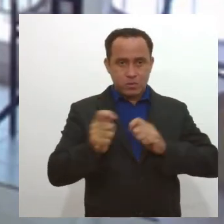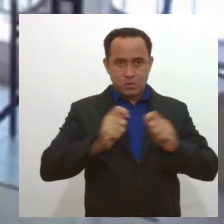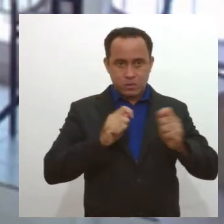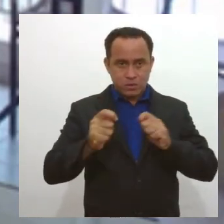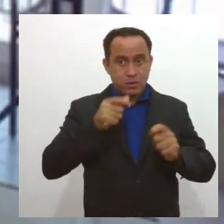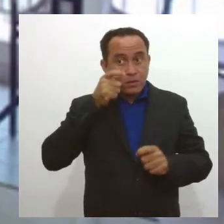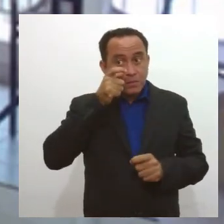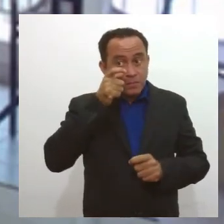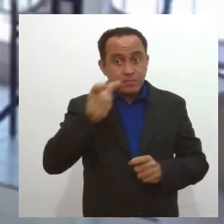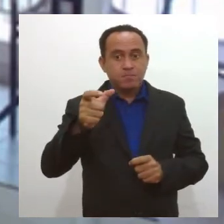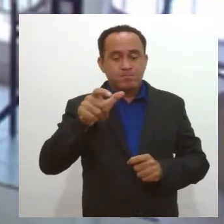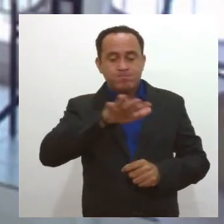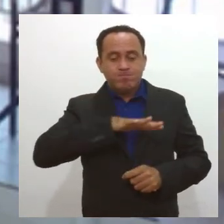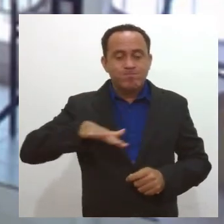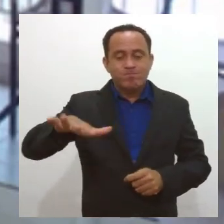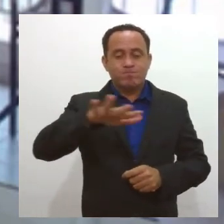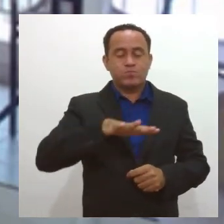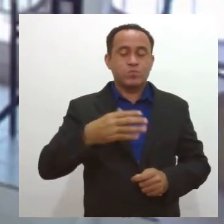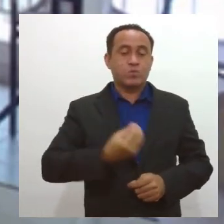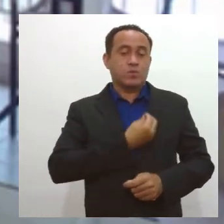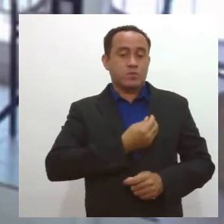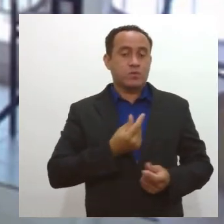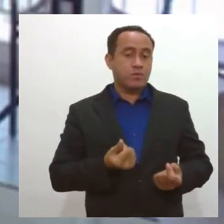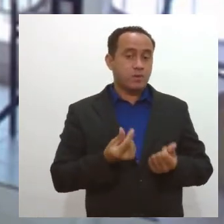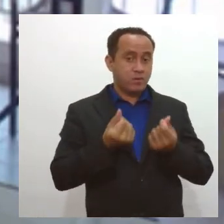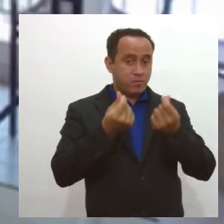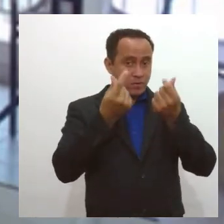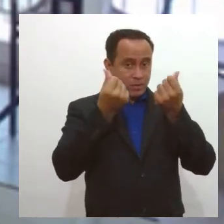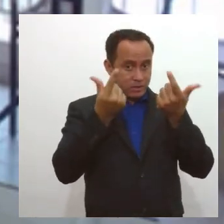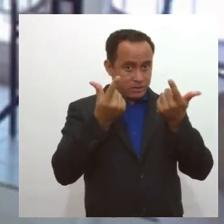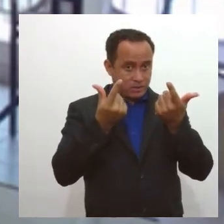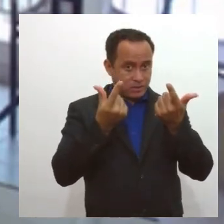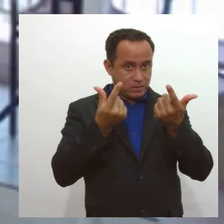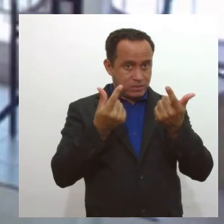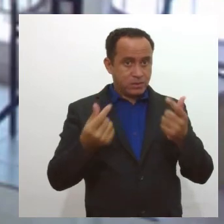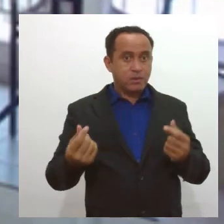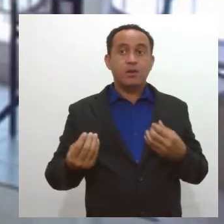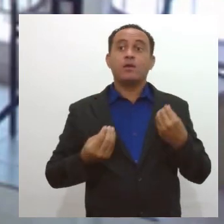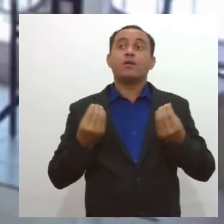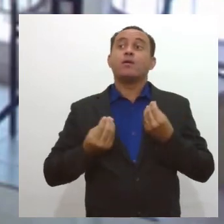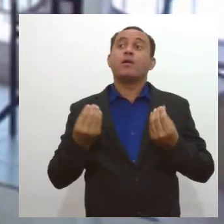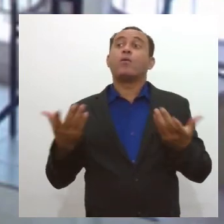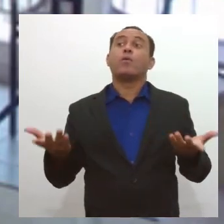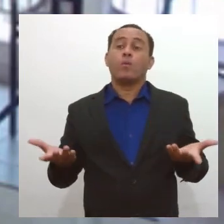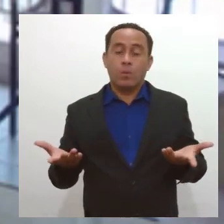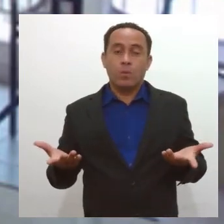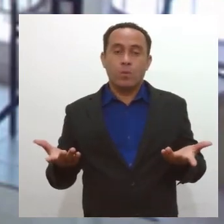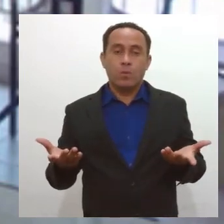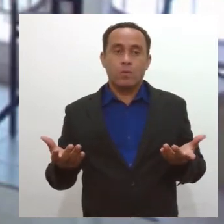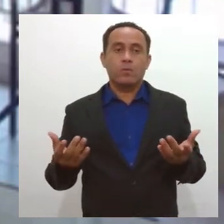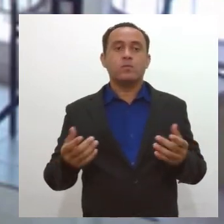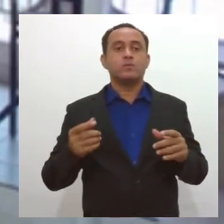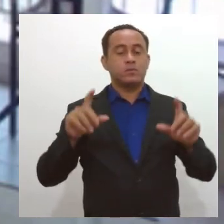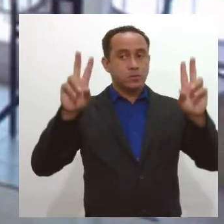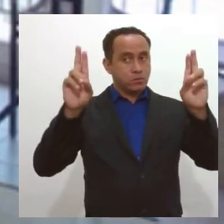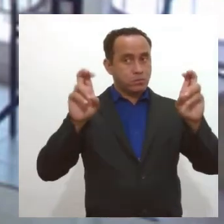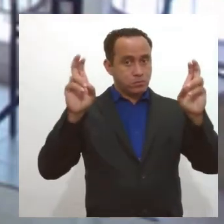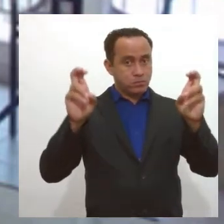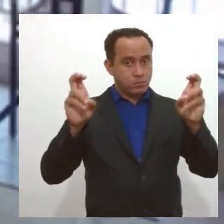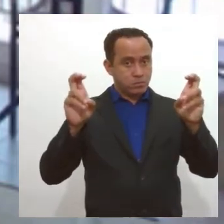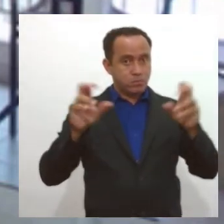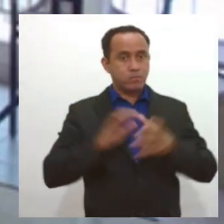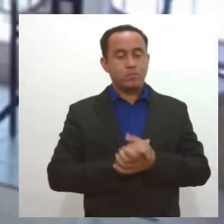geral de como estava a sua vida financeira, e isso foi muito positivo para você, e é positivo para todos. Então, eu fecho aqui o parêntese dizendo que